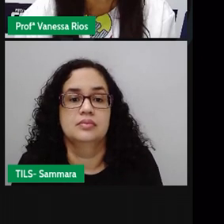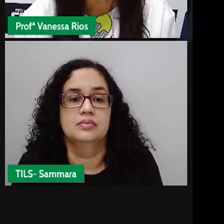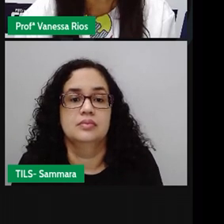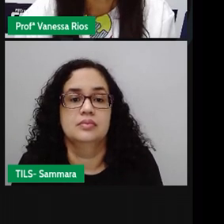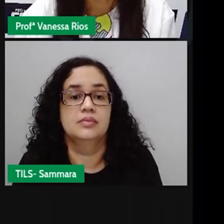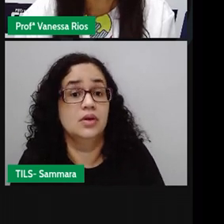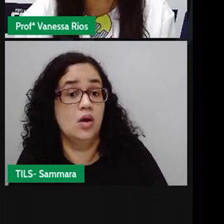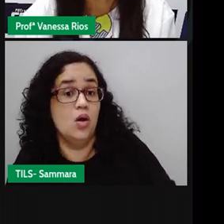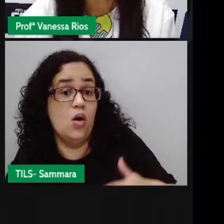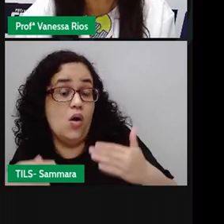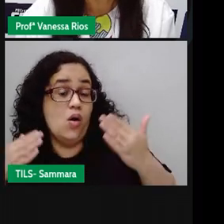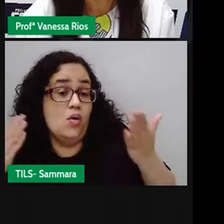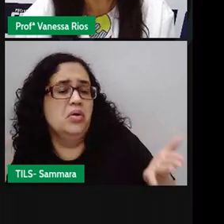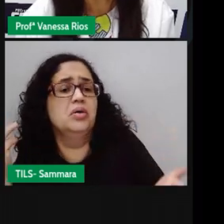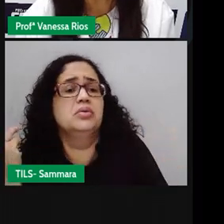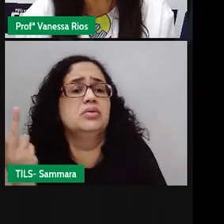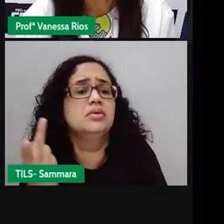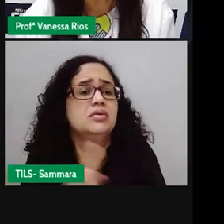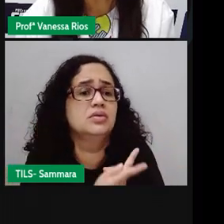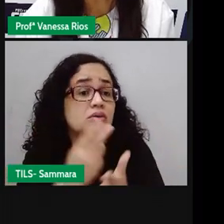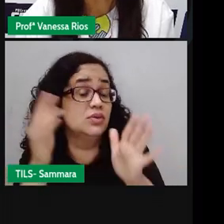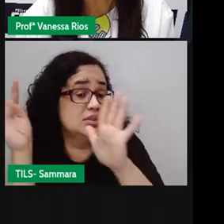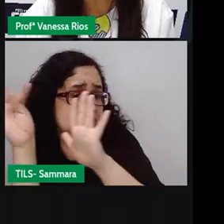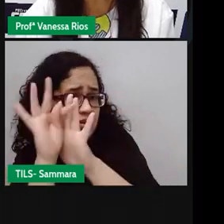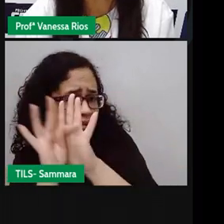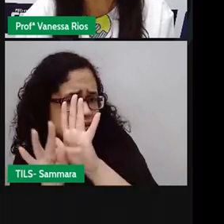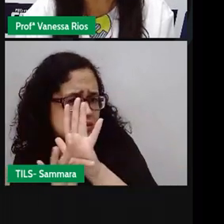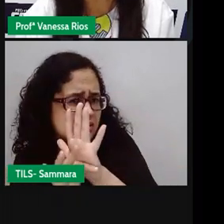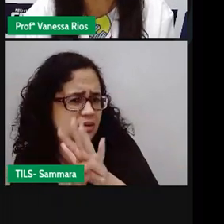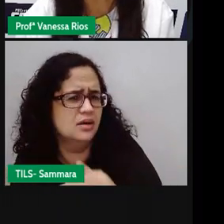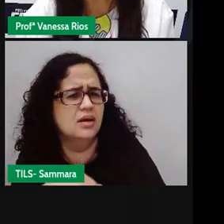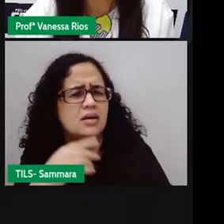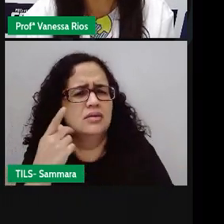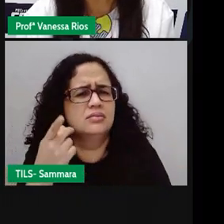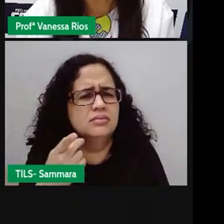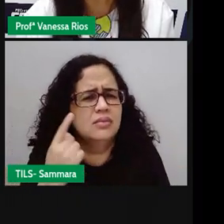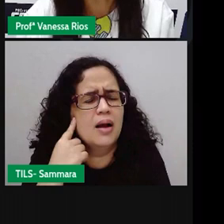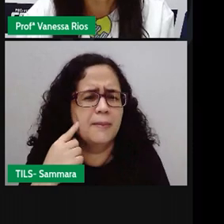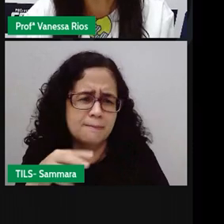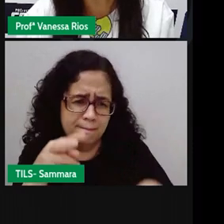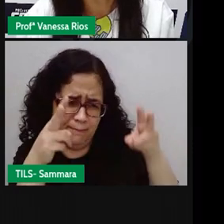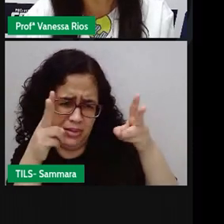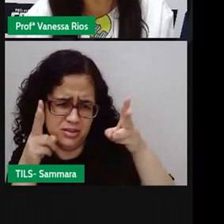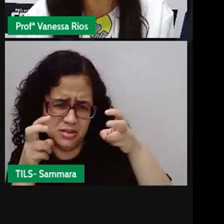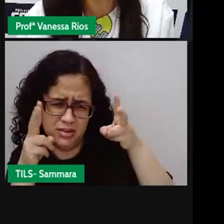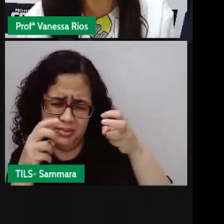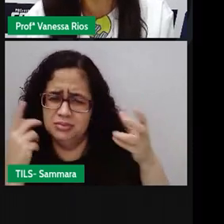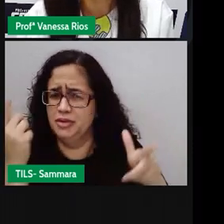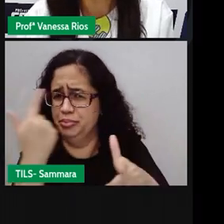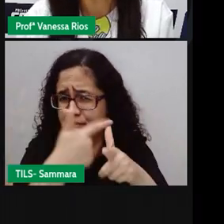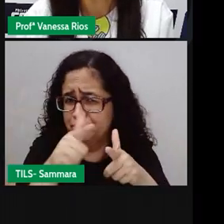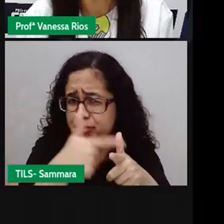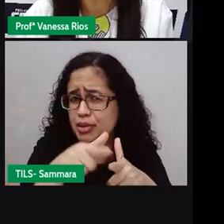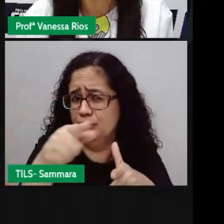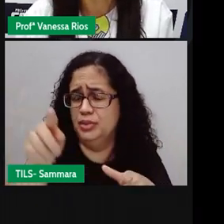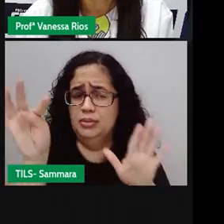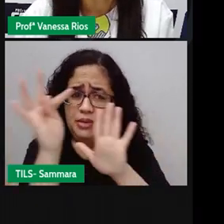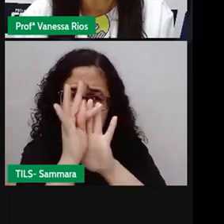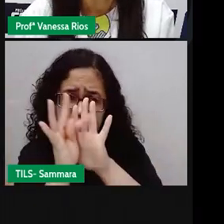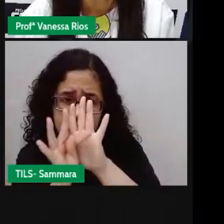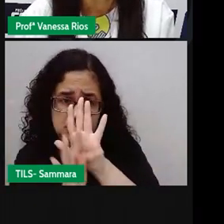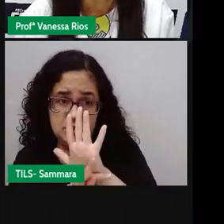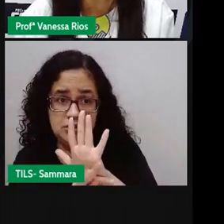Olha só o que aconteceu com esse texto. Se a Pró ler esse parágrafo, a gente já vai perceber que tem algum problema com esse texto.